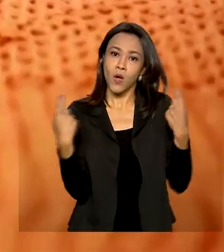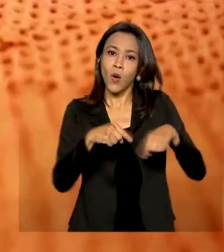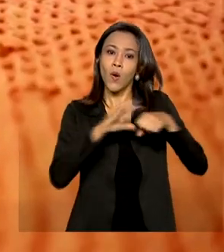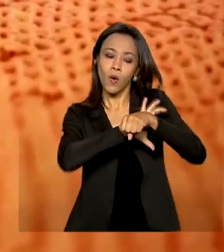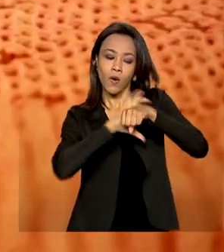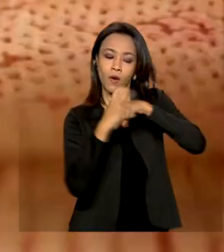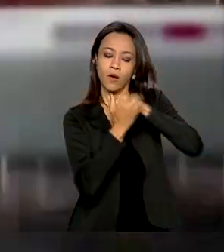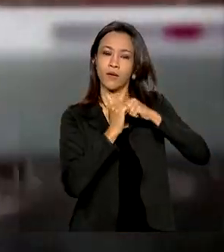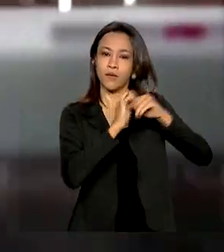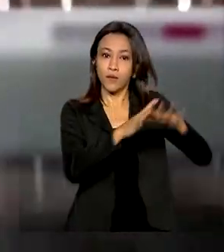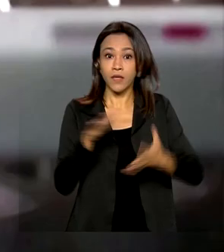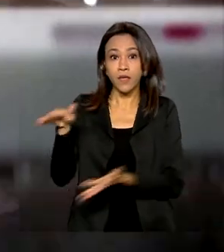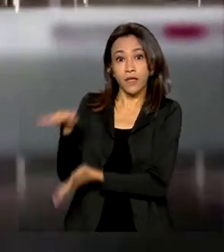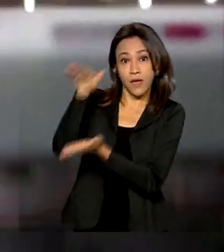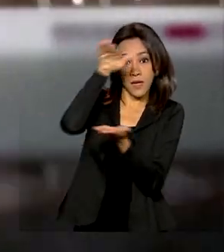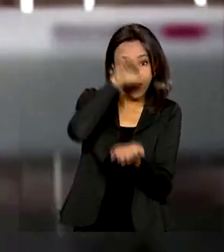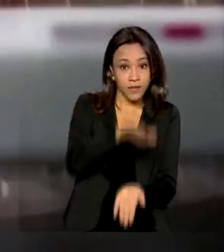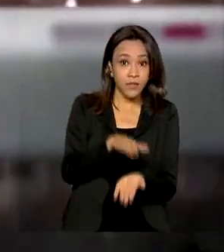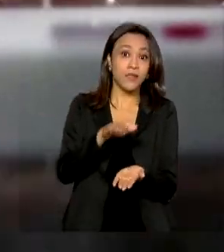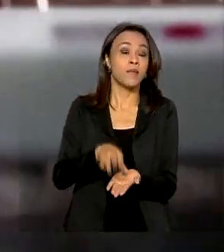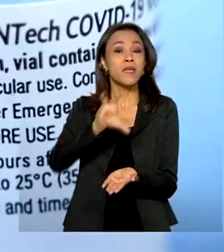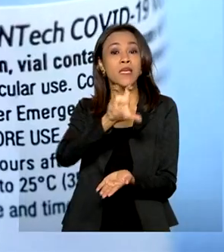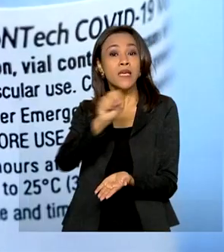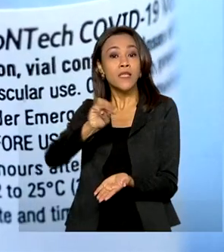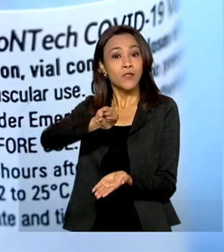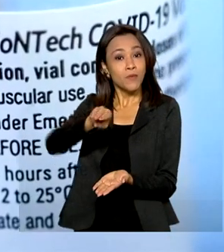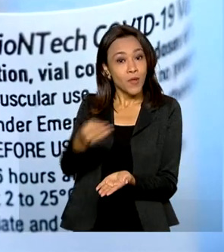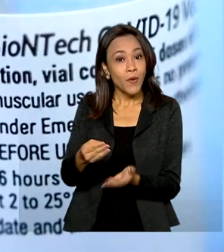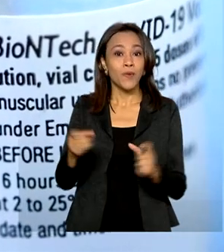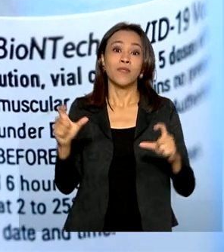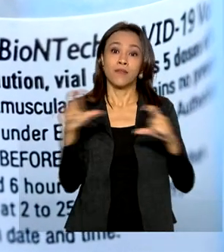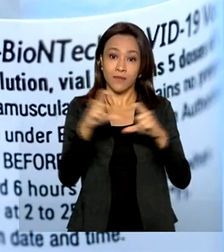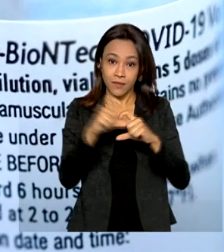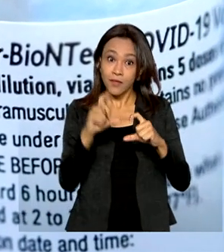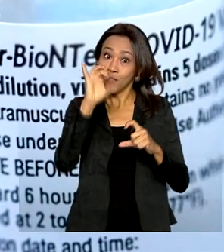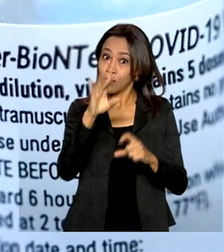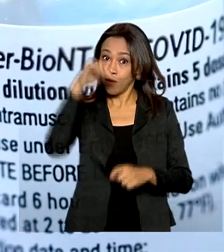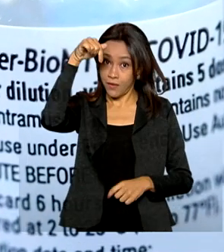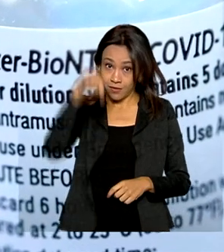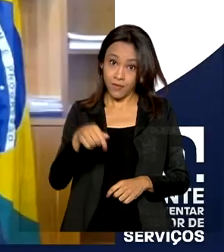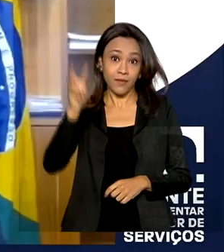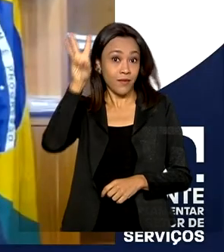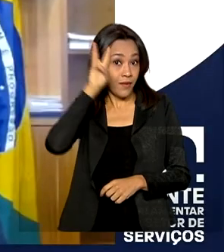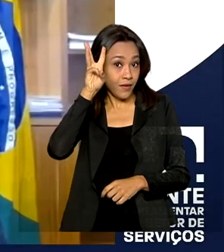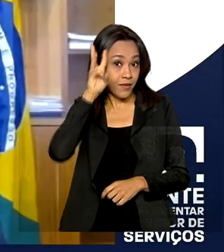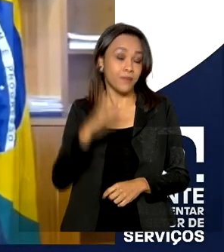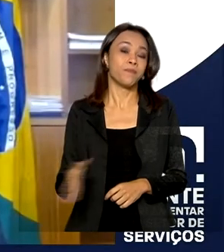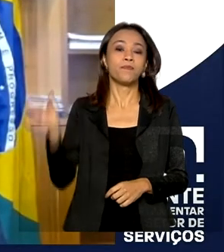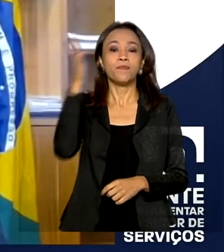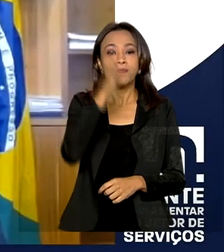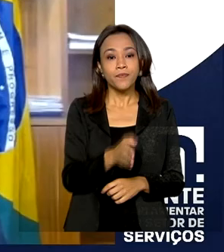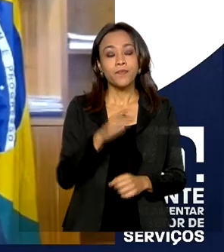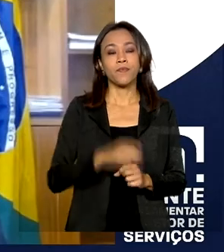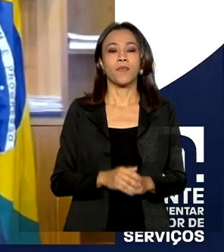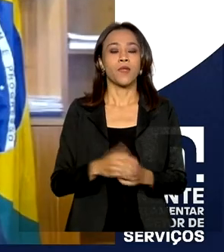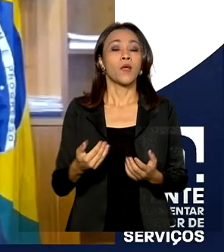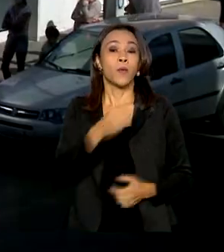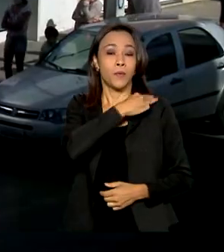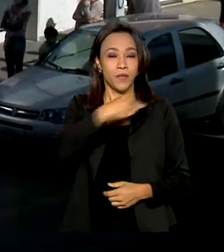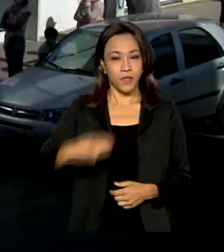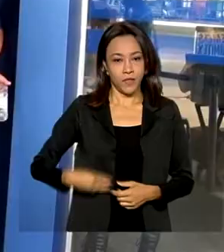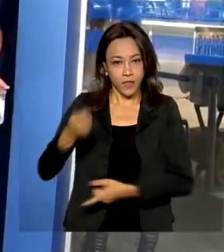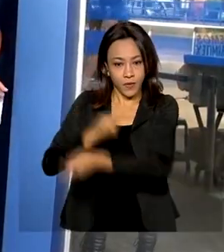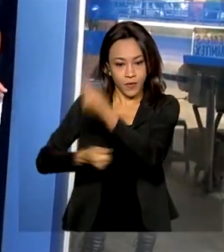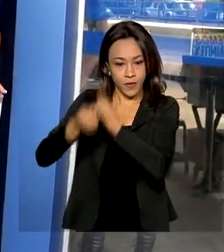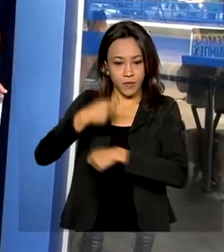e recebe mais de meio milhão de doses da Pfizer só nesta terça-feira. Ministro da Economia, Paulo Guedes, fala